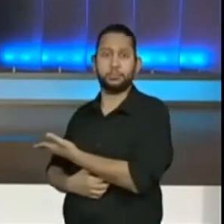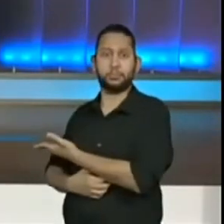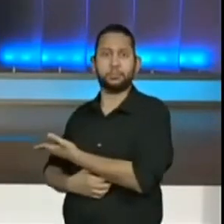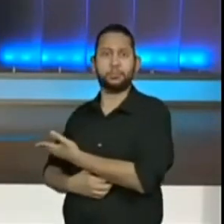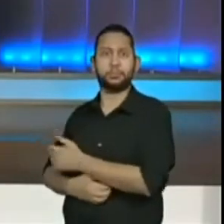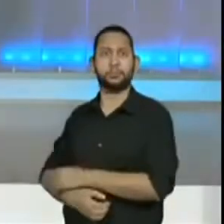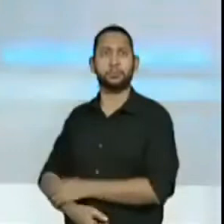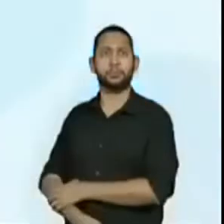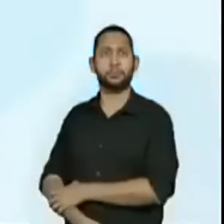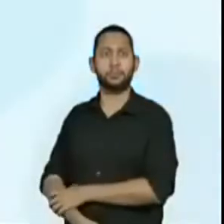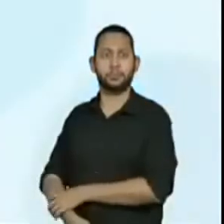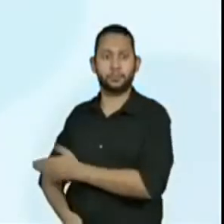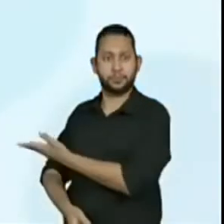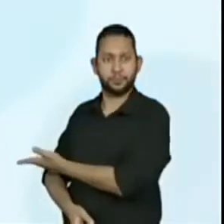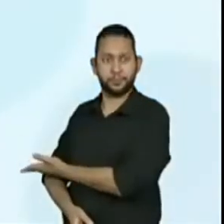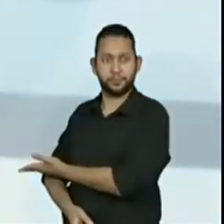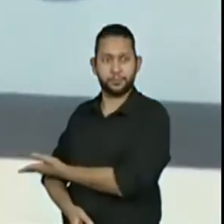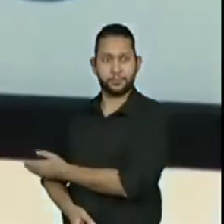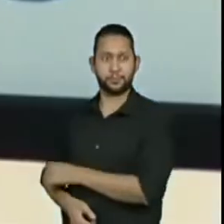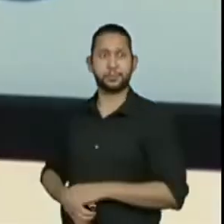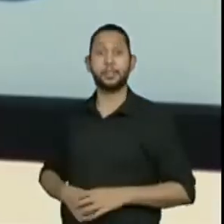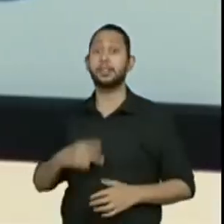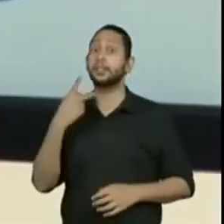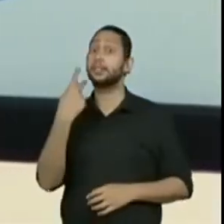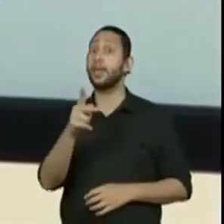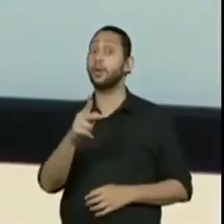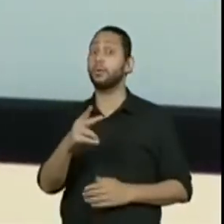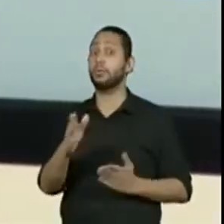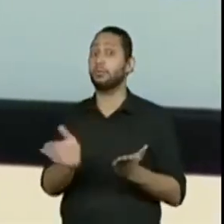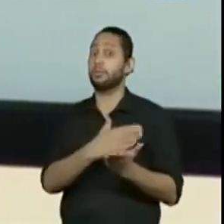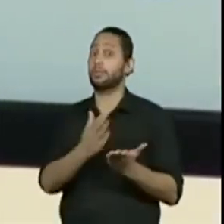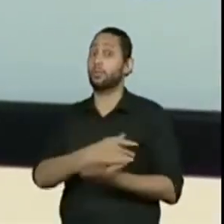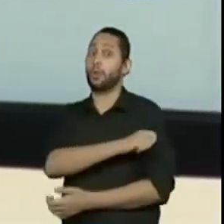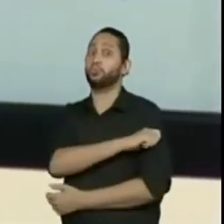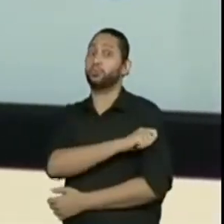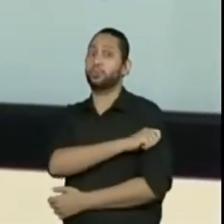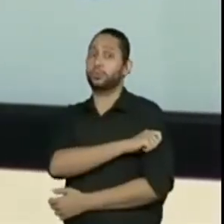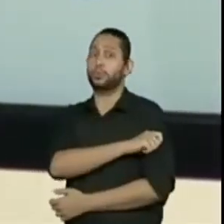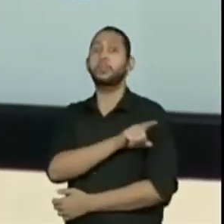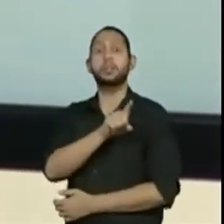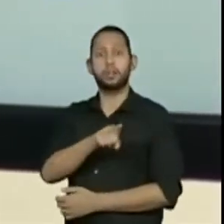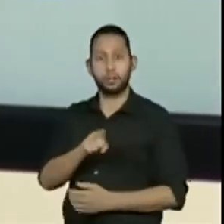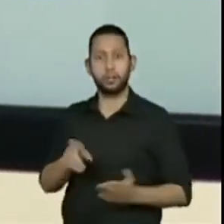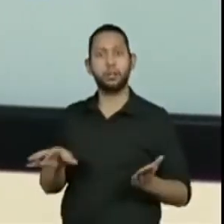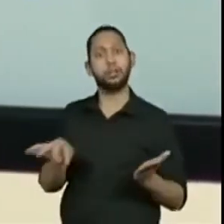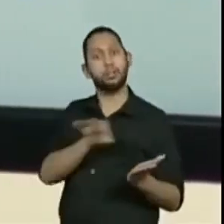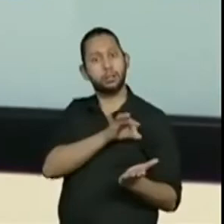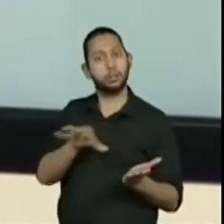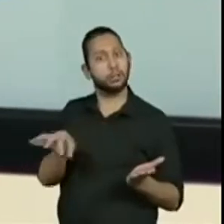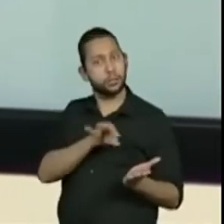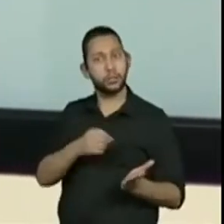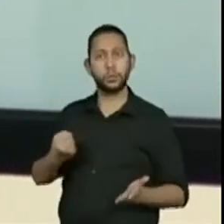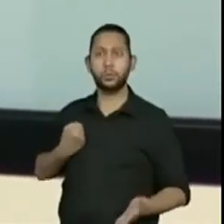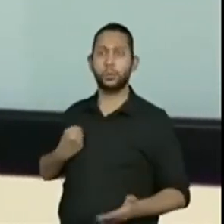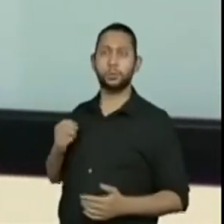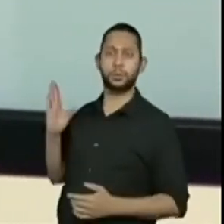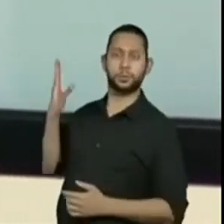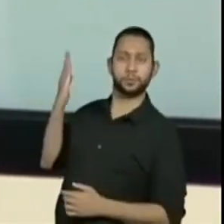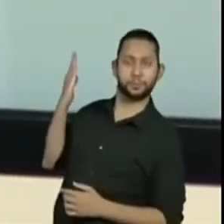vamos lá, material do aluno do quarto ano, o volume 1, a página